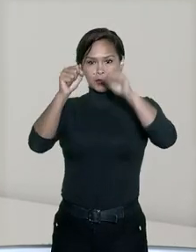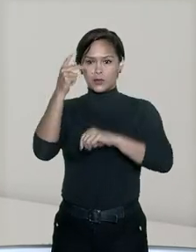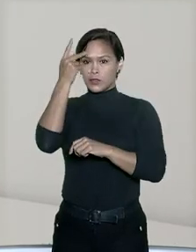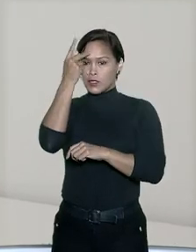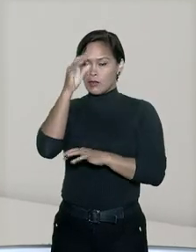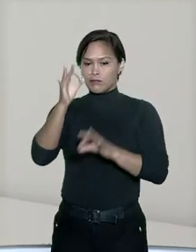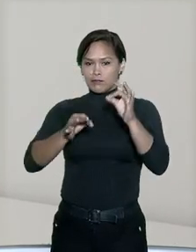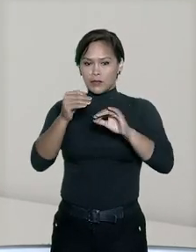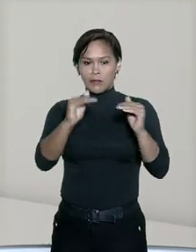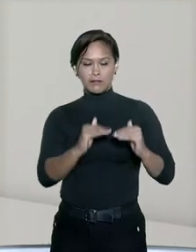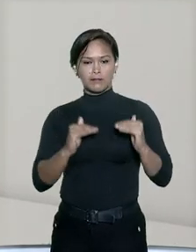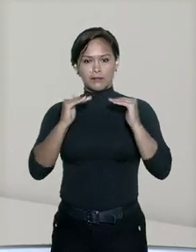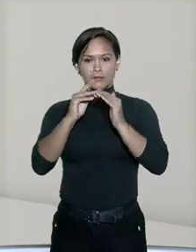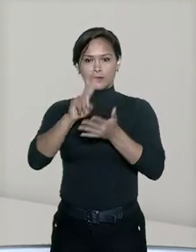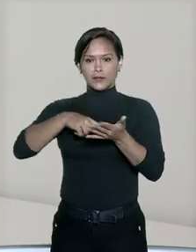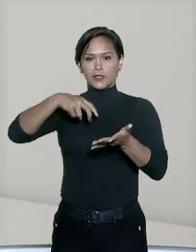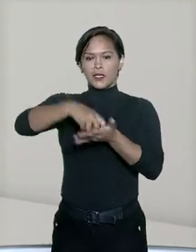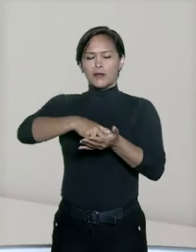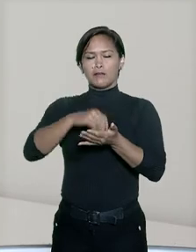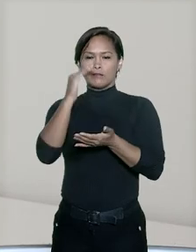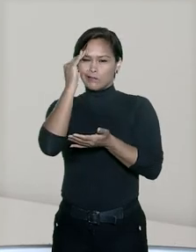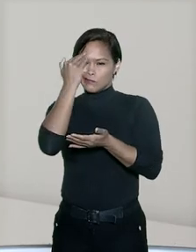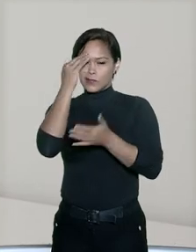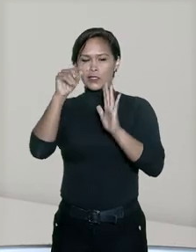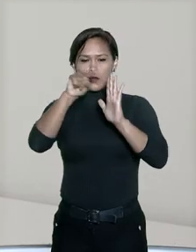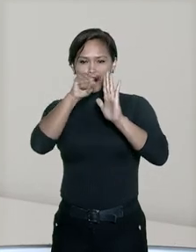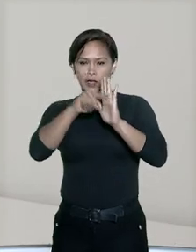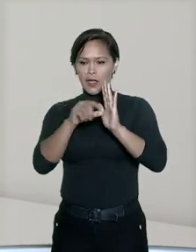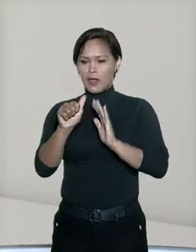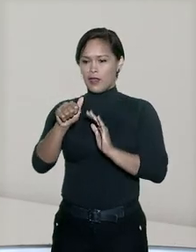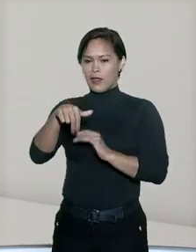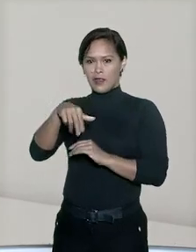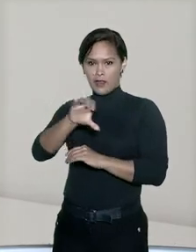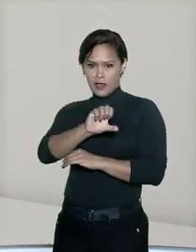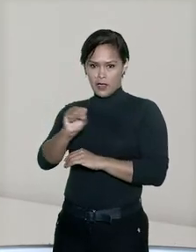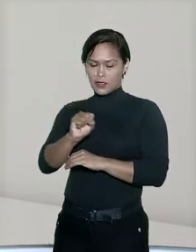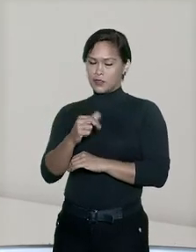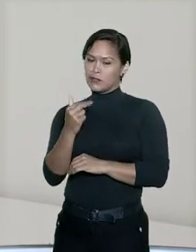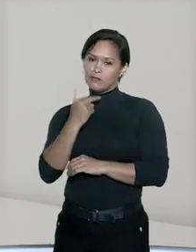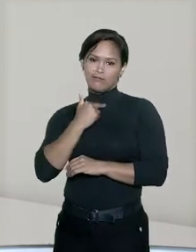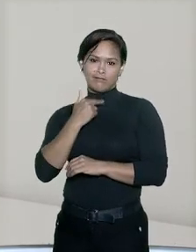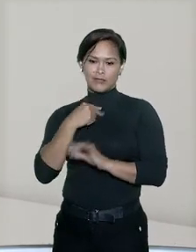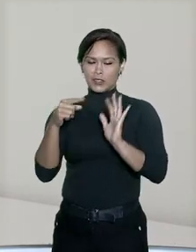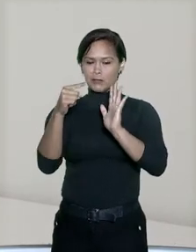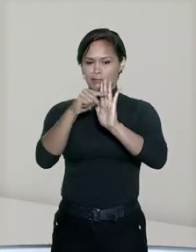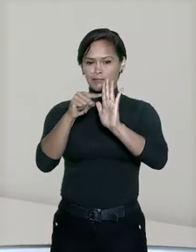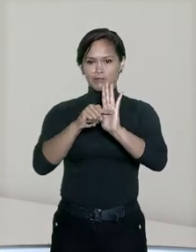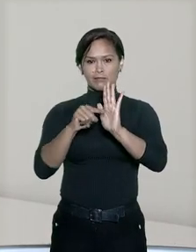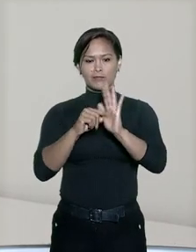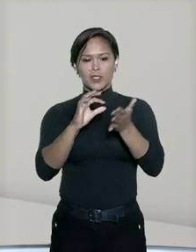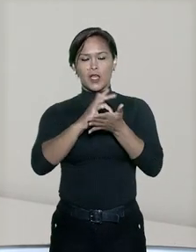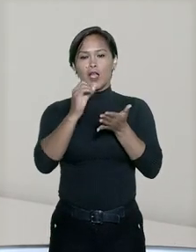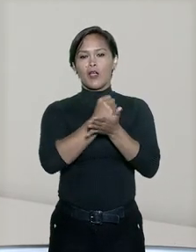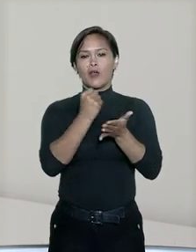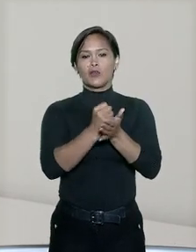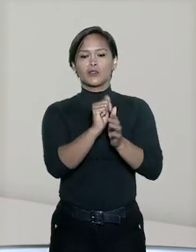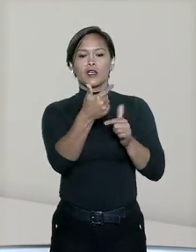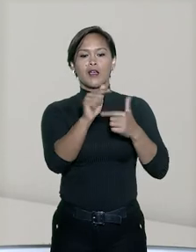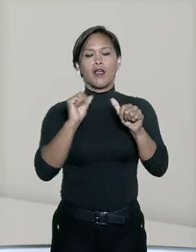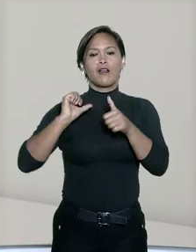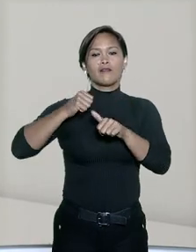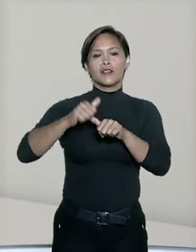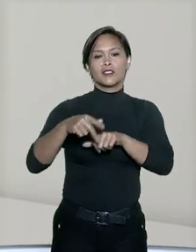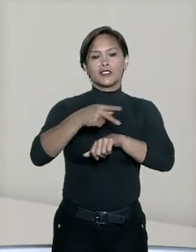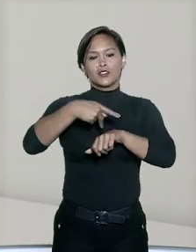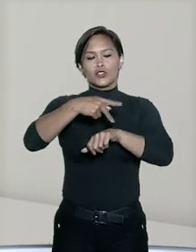manteve a sentença por considerar que os índices da ANS não poderiam ser aplicados a contratos sujeitos a avariações